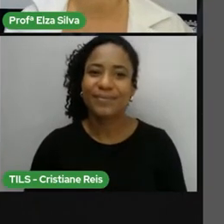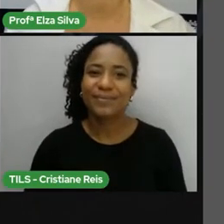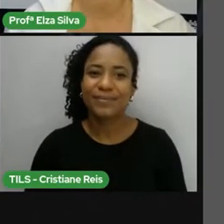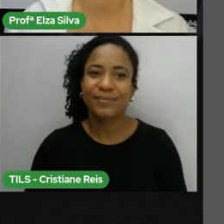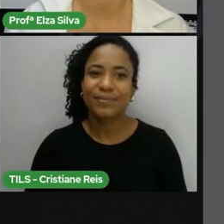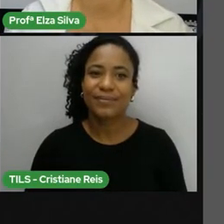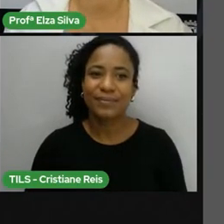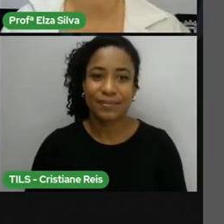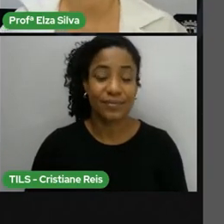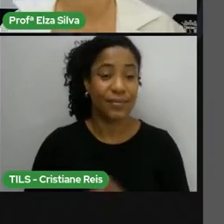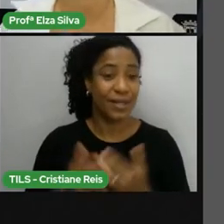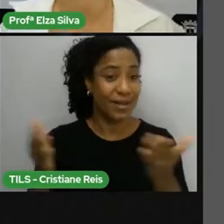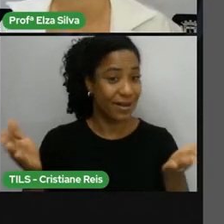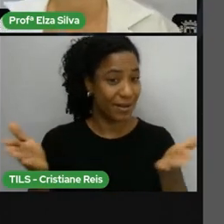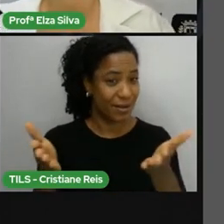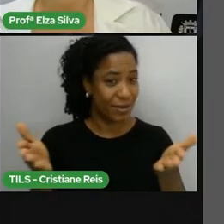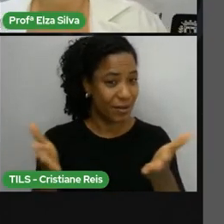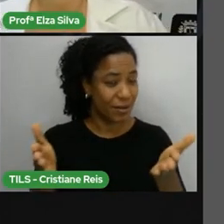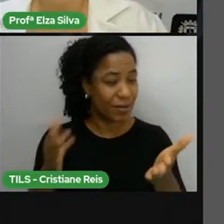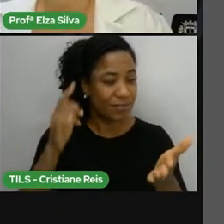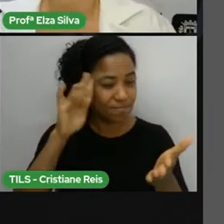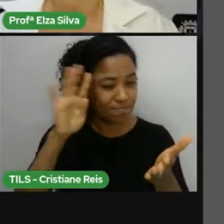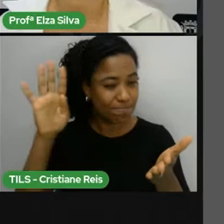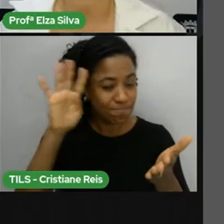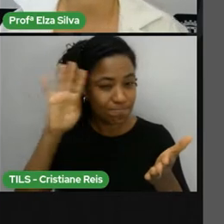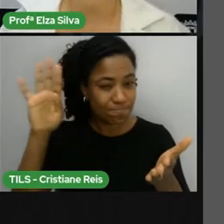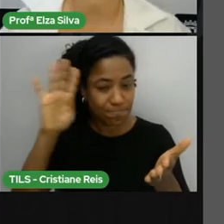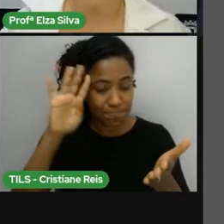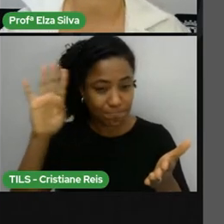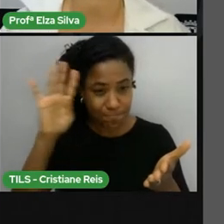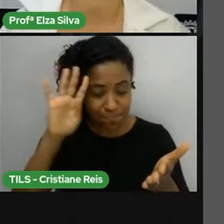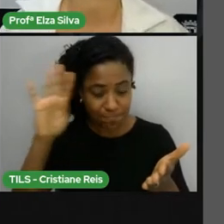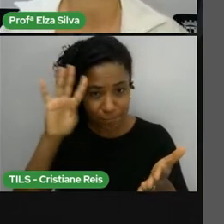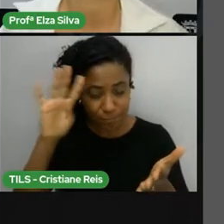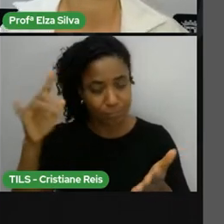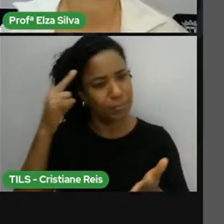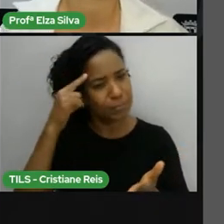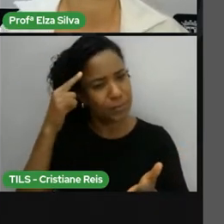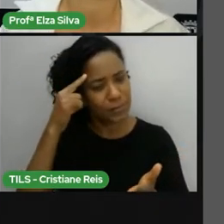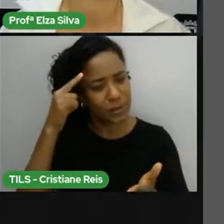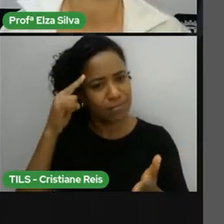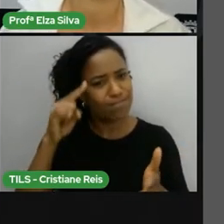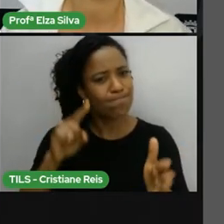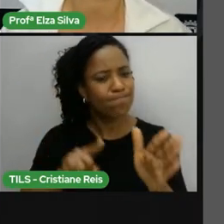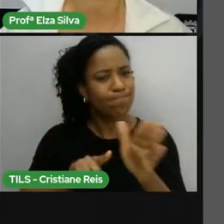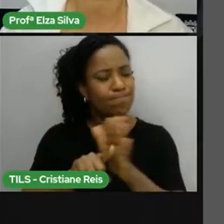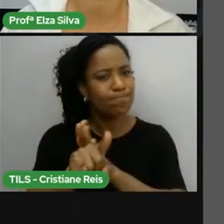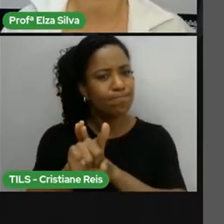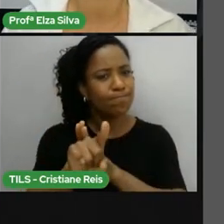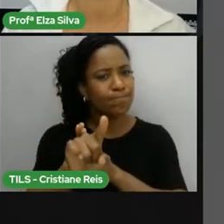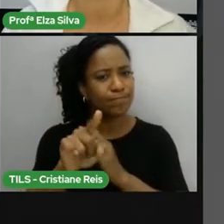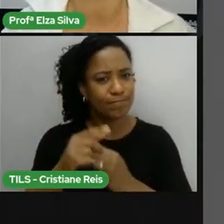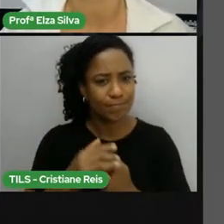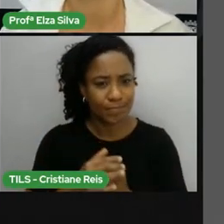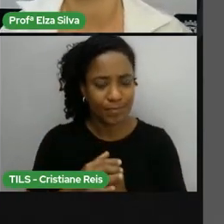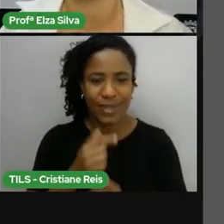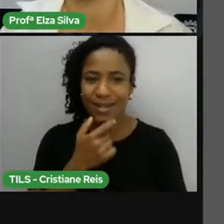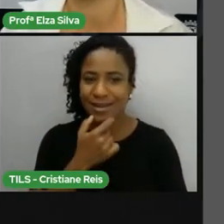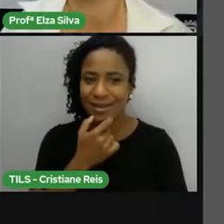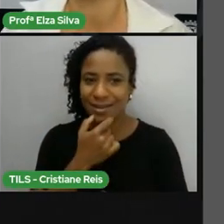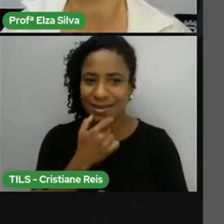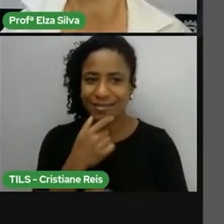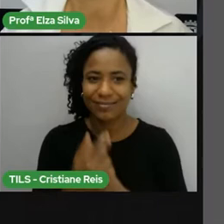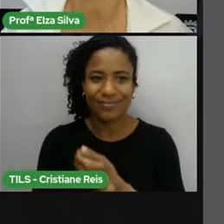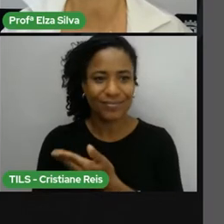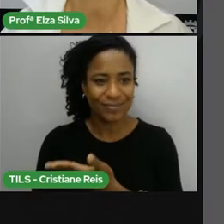Comecemos, pois, pensando sobre este questionamento. What are we going to learn today?